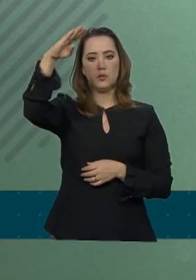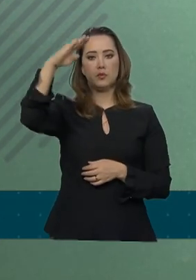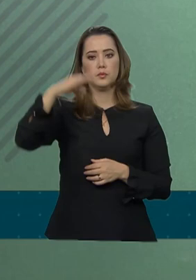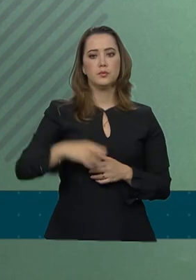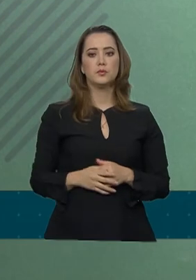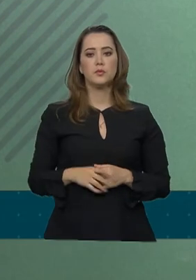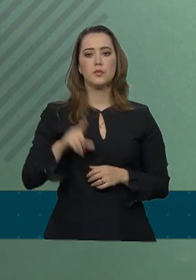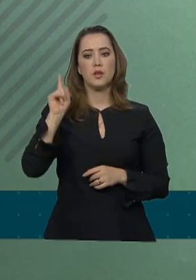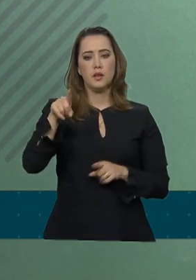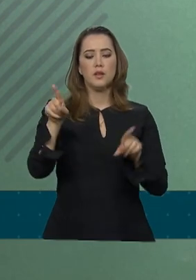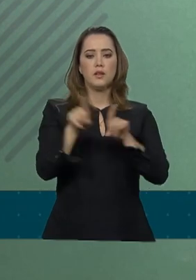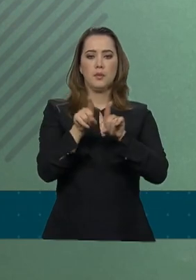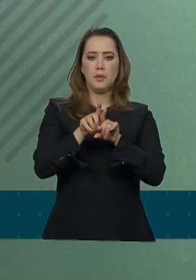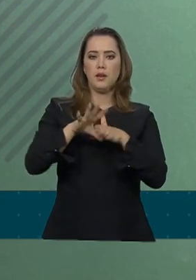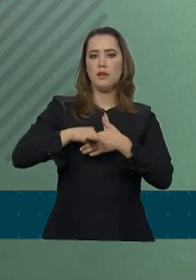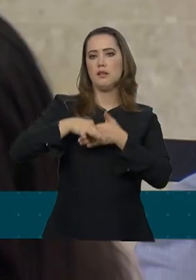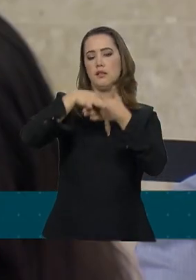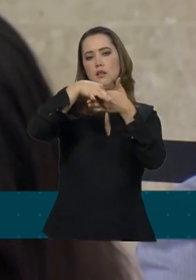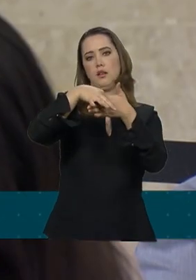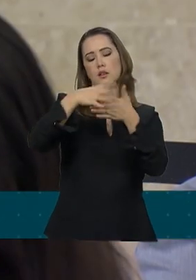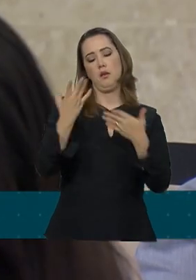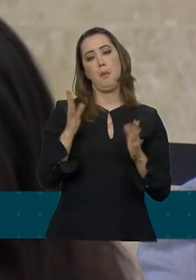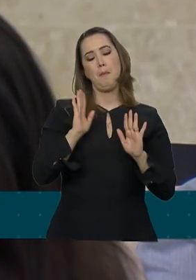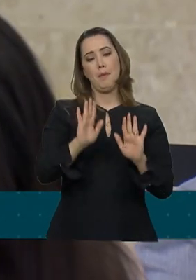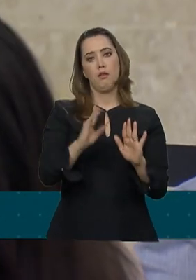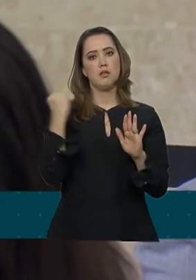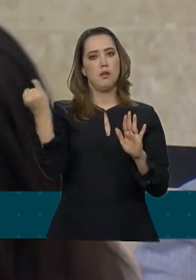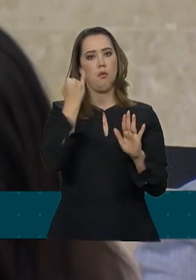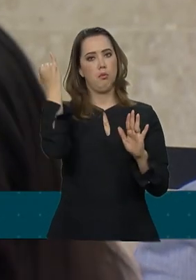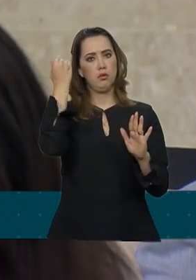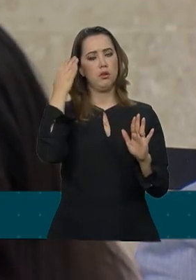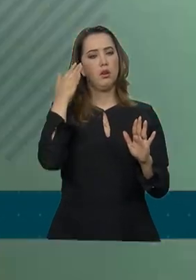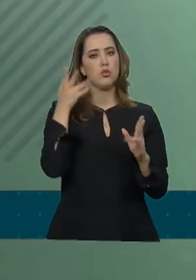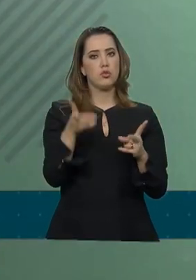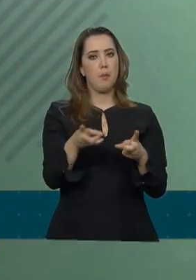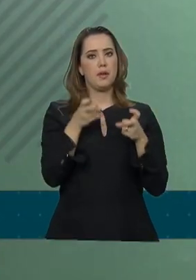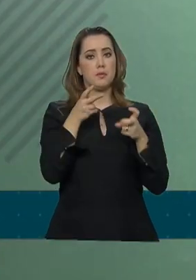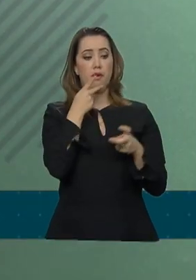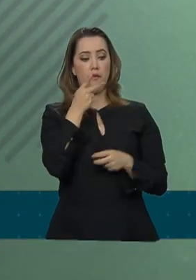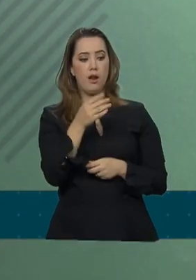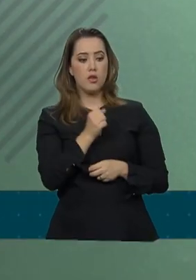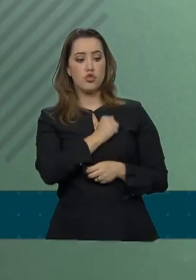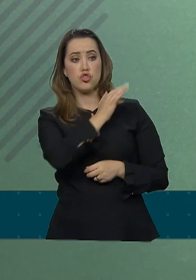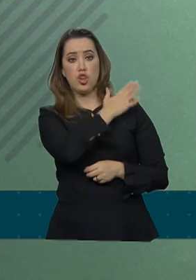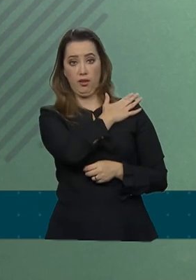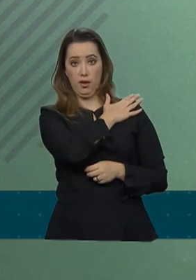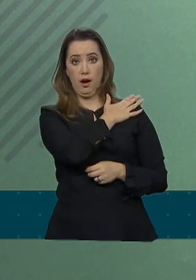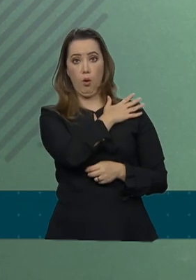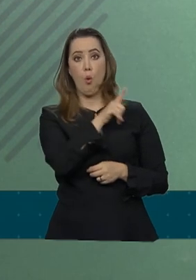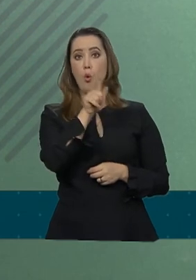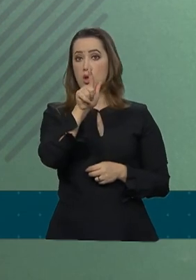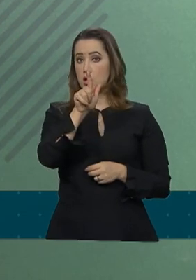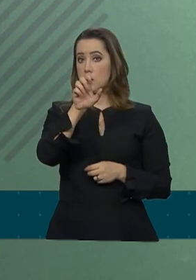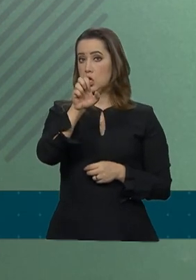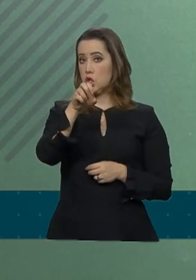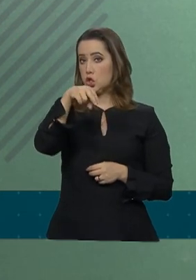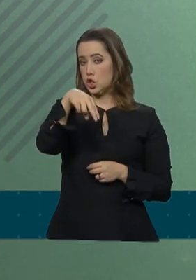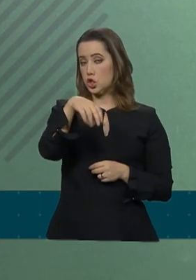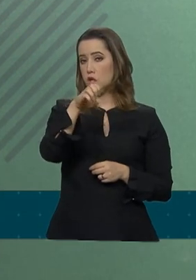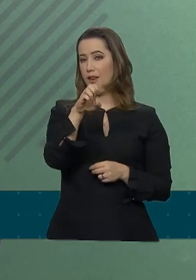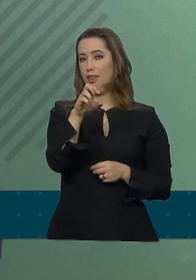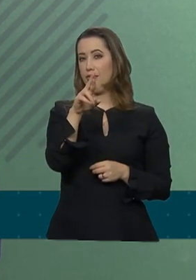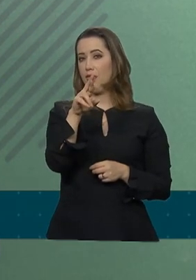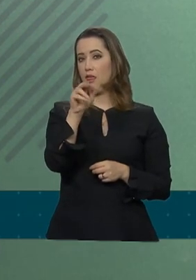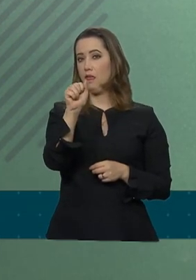que também é comandante. mas é importante que perceba que, ao chamá-lo de general, ele se predispôs a